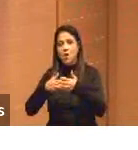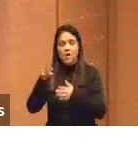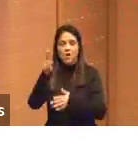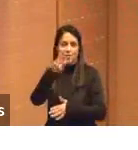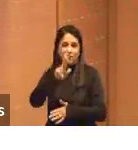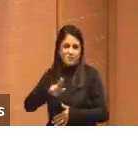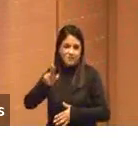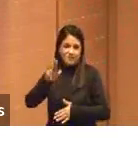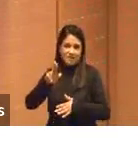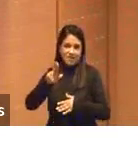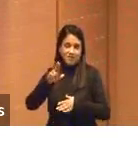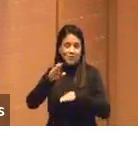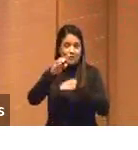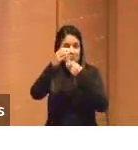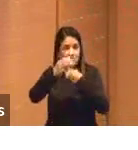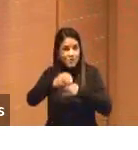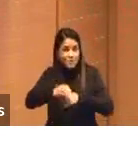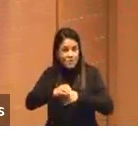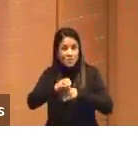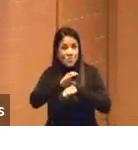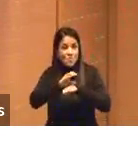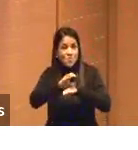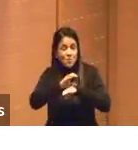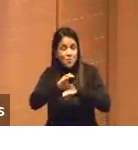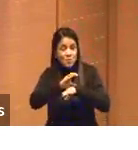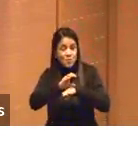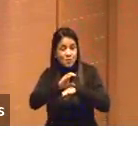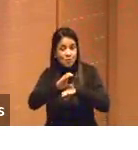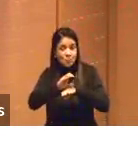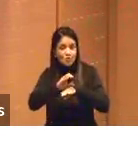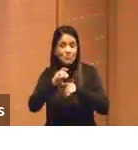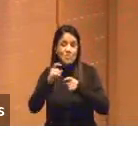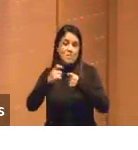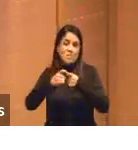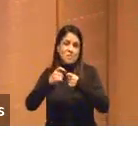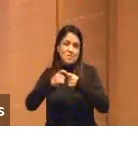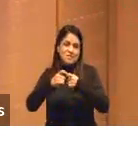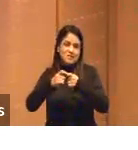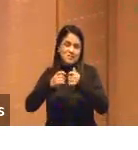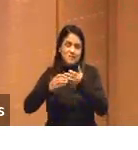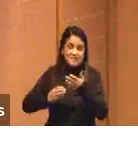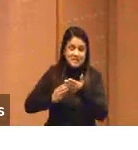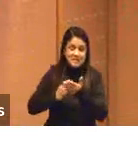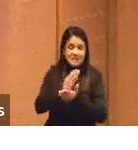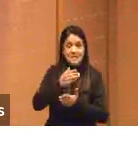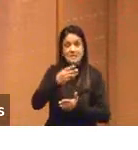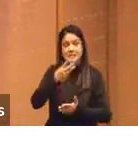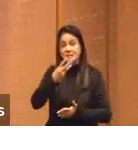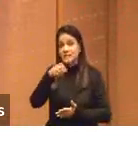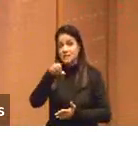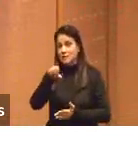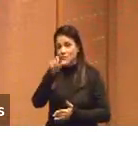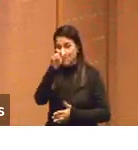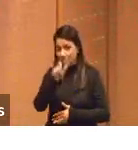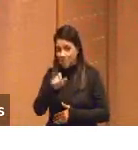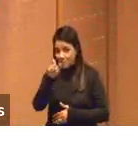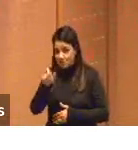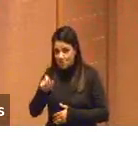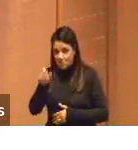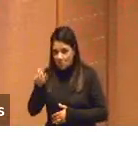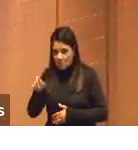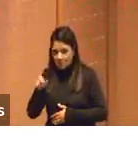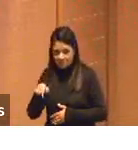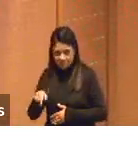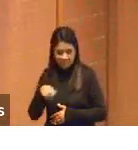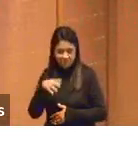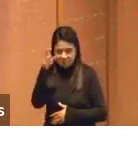cursos mais disputados de medicina, passaria entre somente 39 pessoas. Não teria algo a aprender com